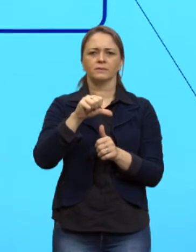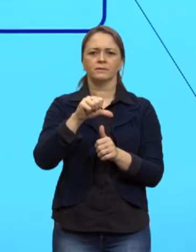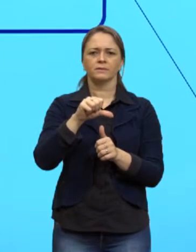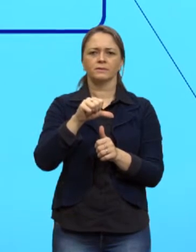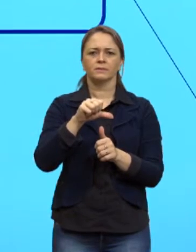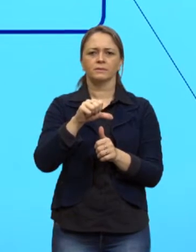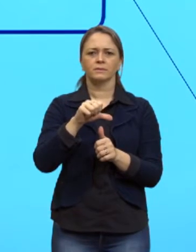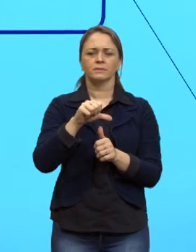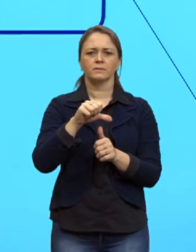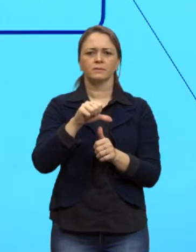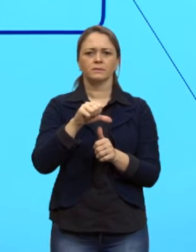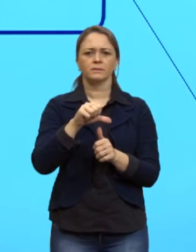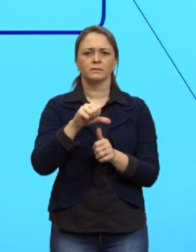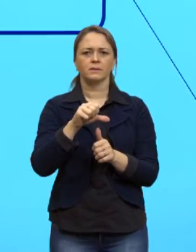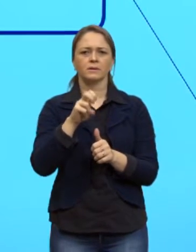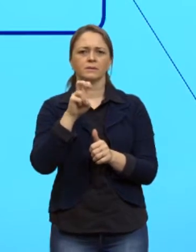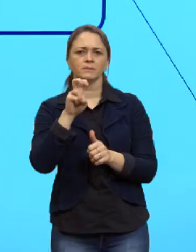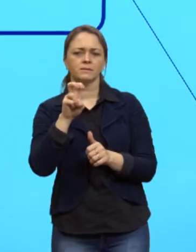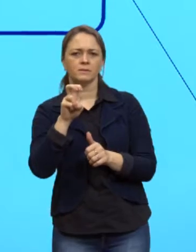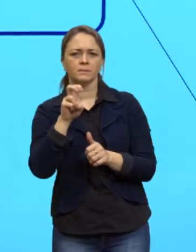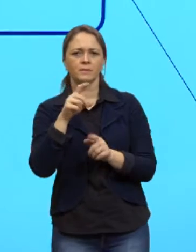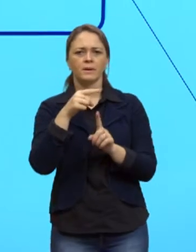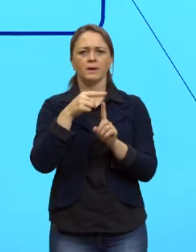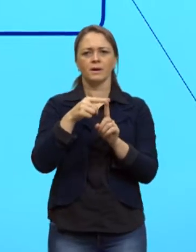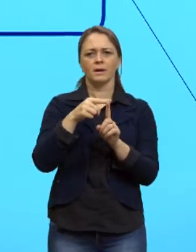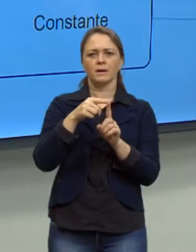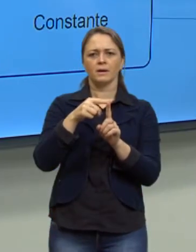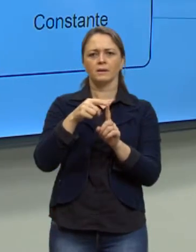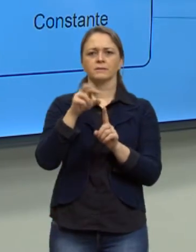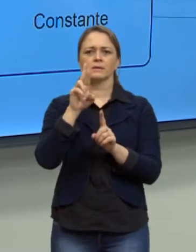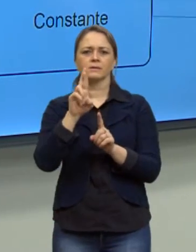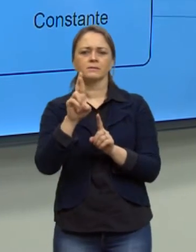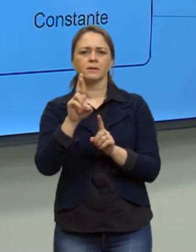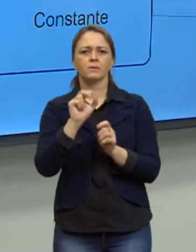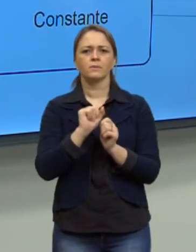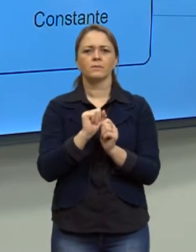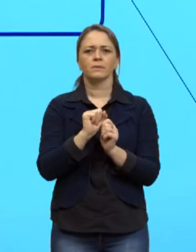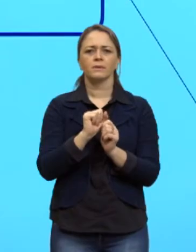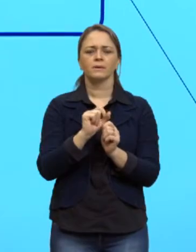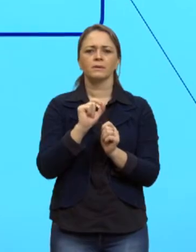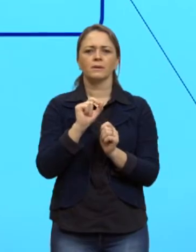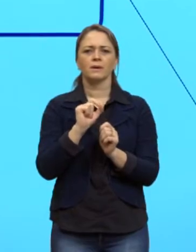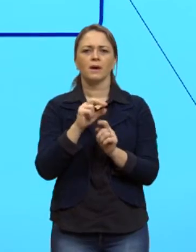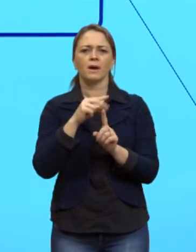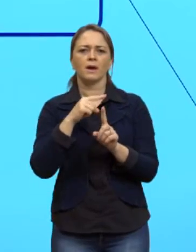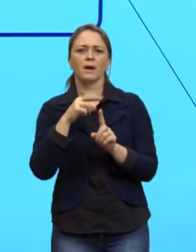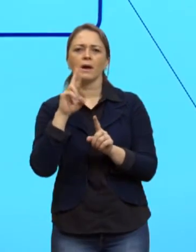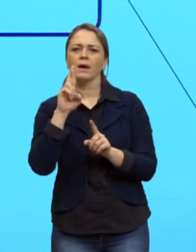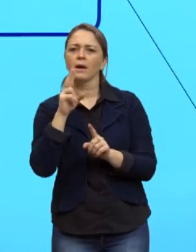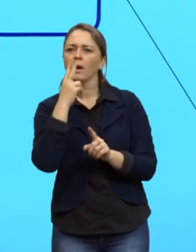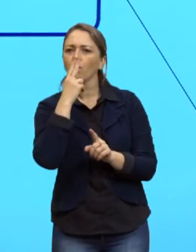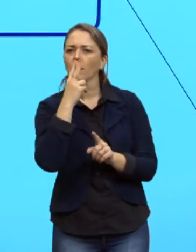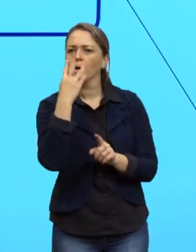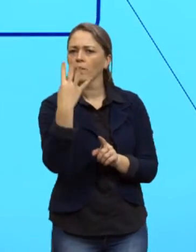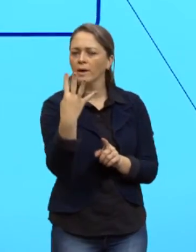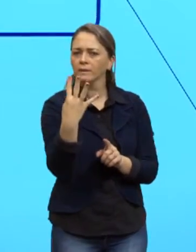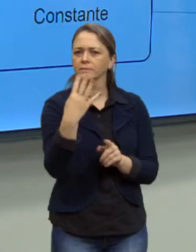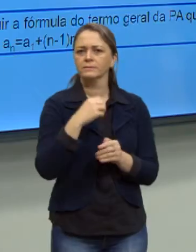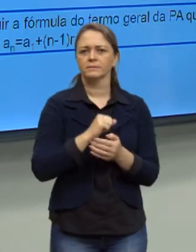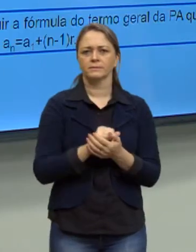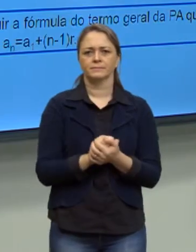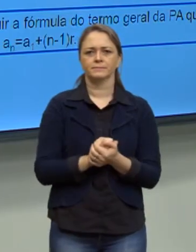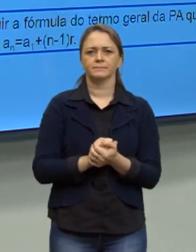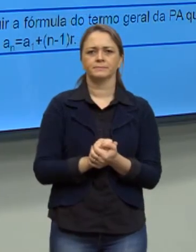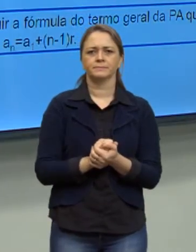É o cinco, que é o primeiro, mais a razão. Quem é a razão? Quatro. Certo? Pode seguir.